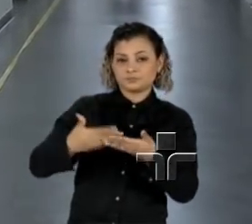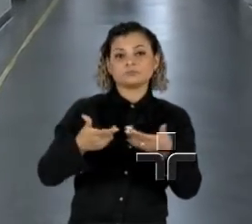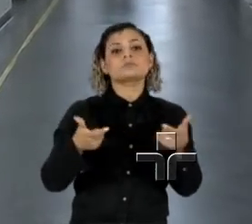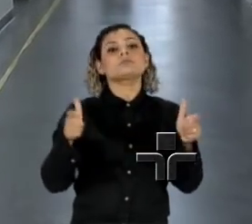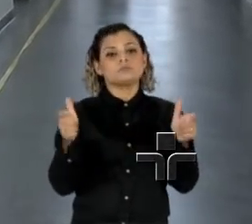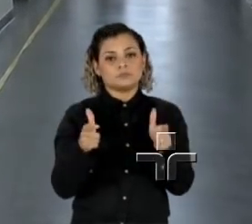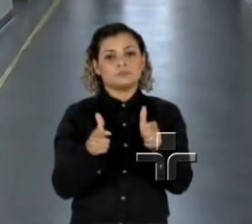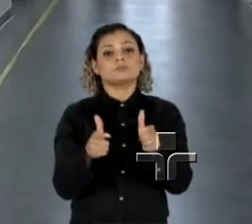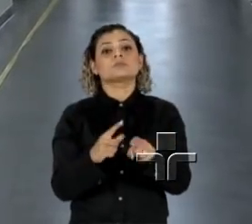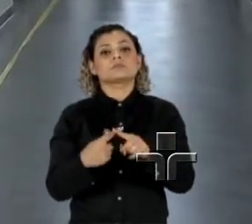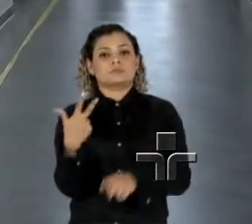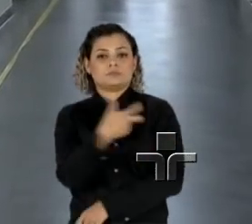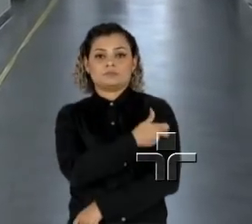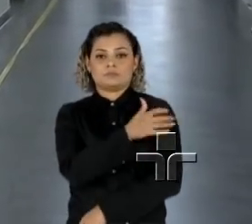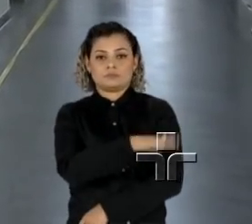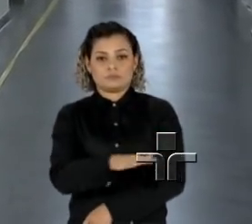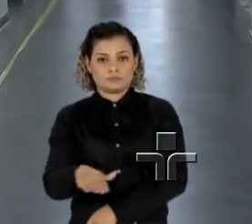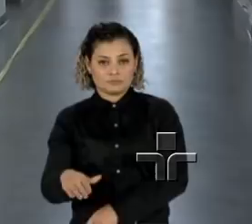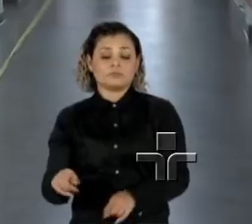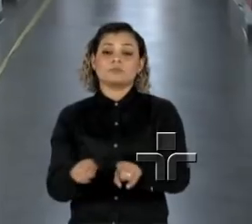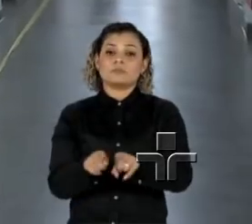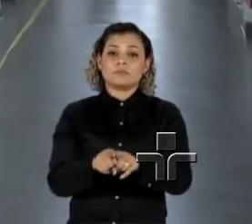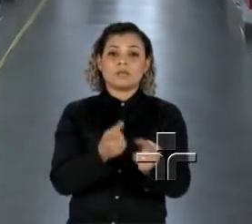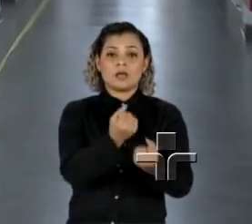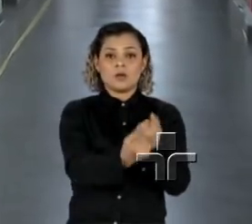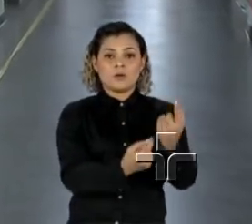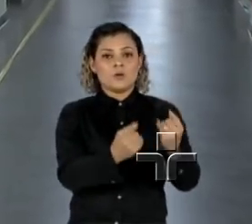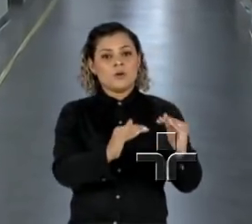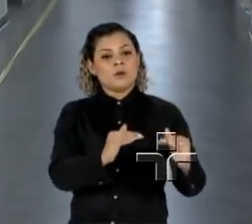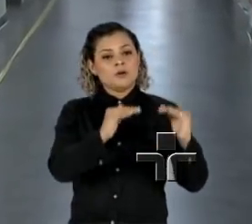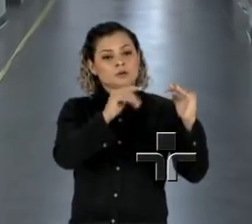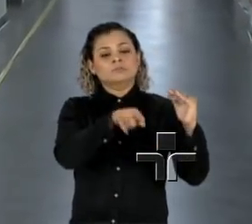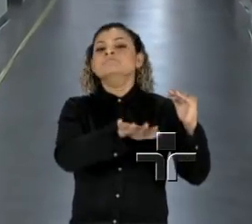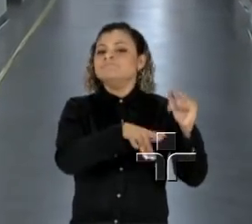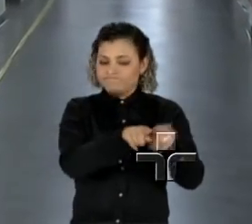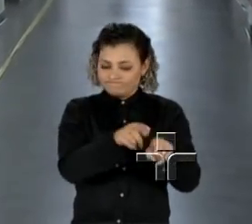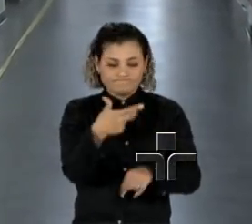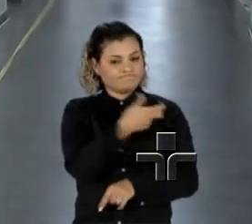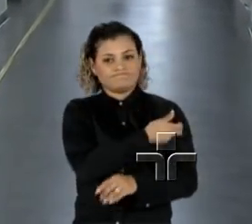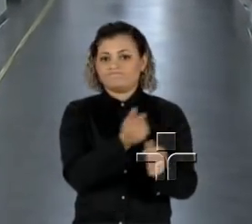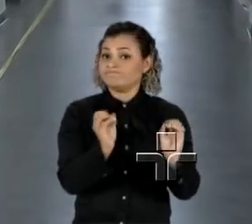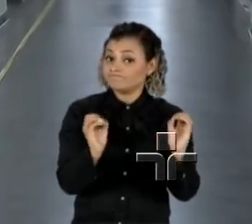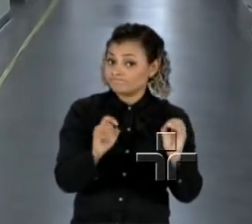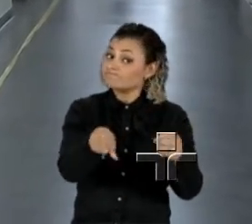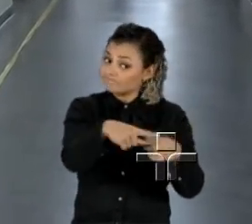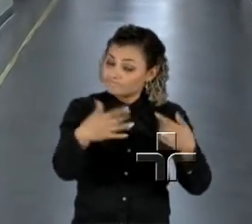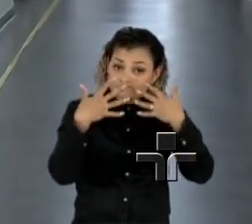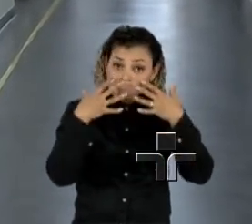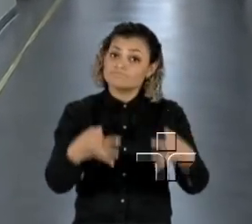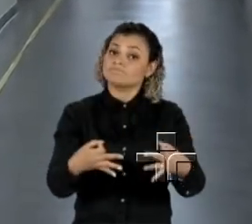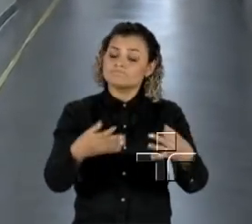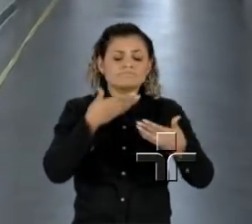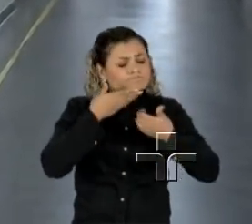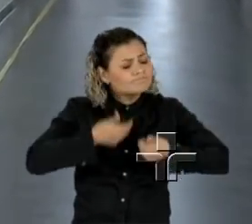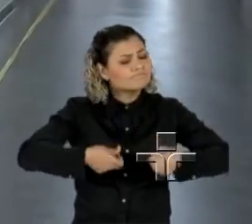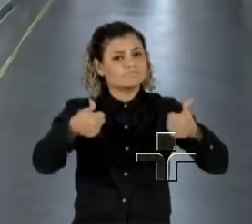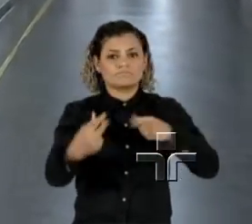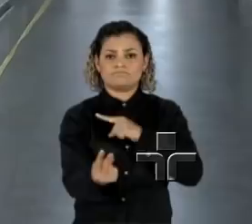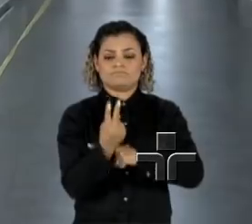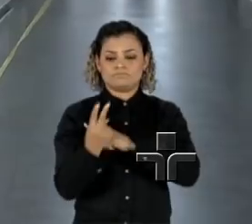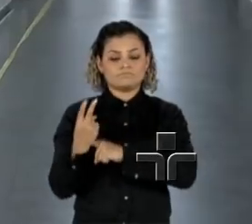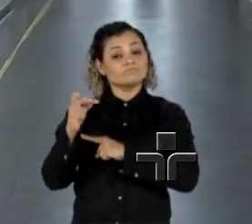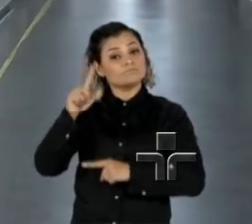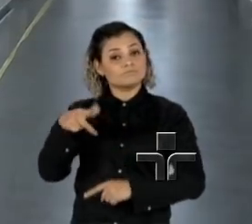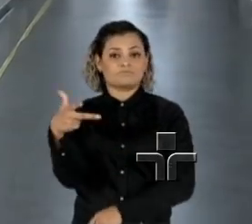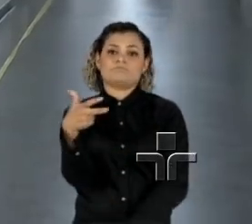das coberturas vacinais entre as crianças, outras as faixas etárias também deixaram de tomar vacina. Ou seja, a melhor forma de contermos a